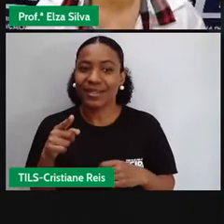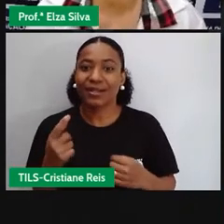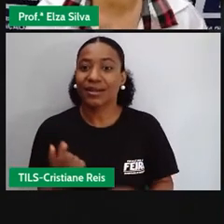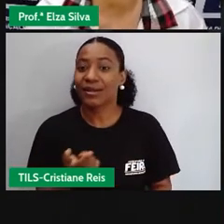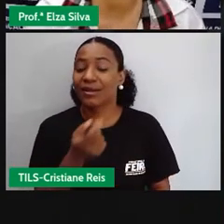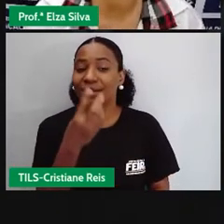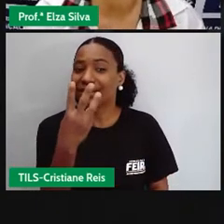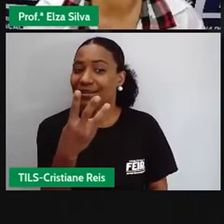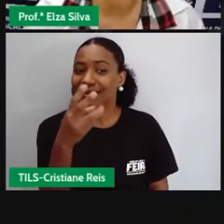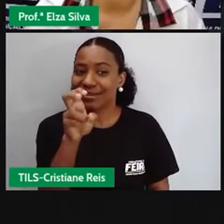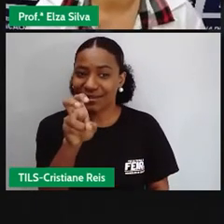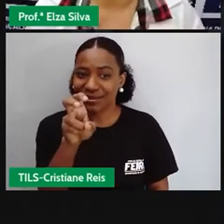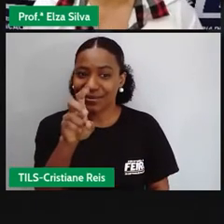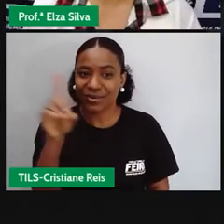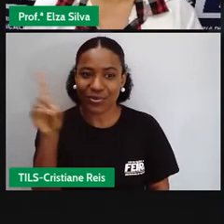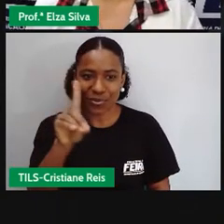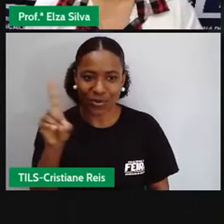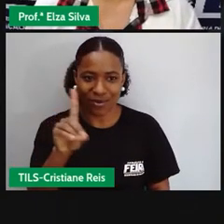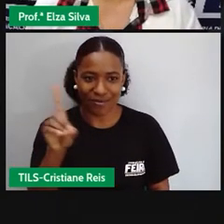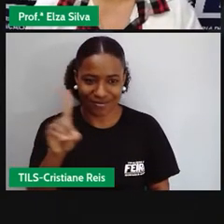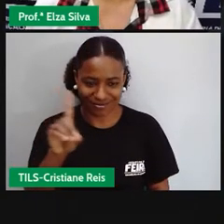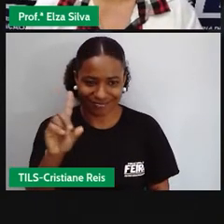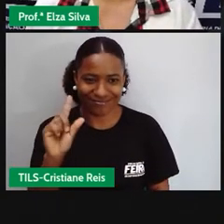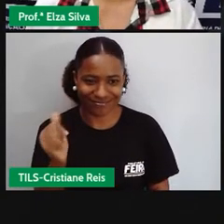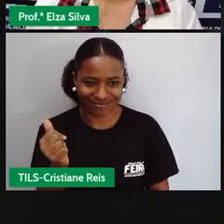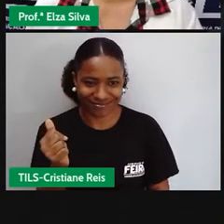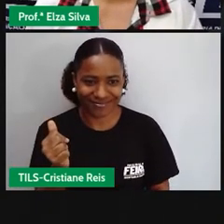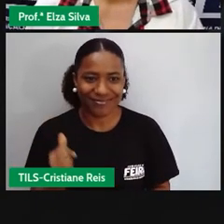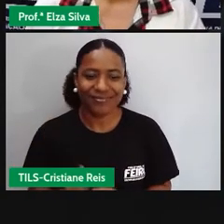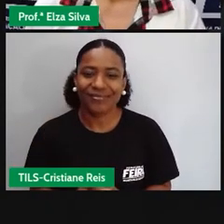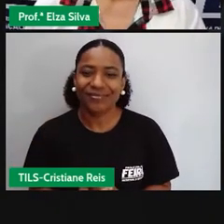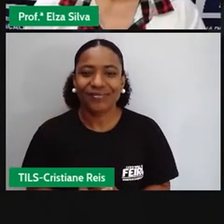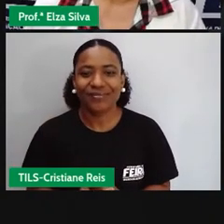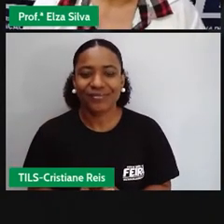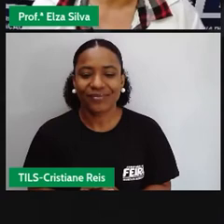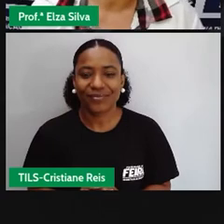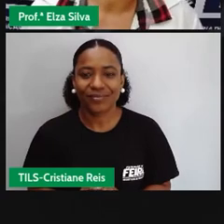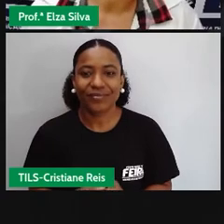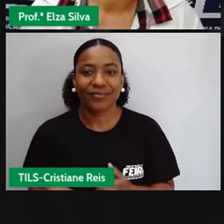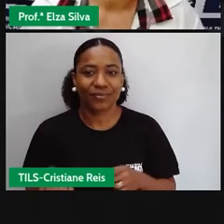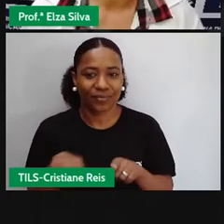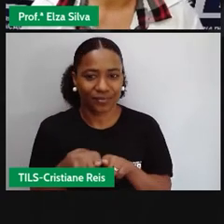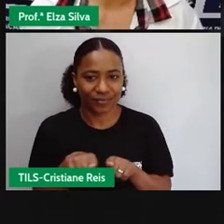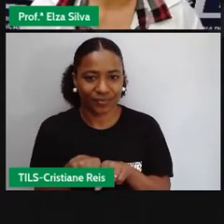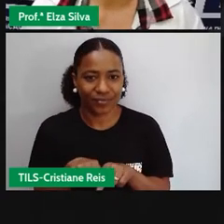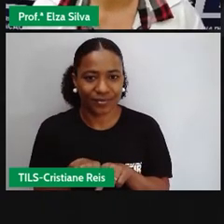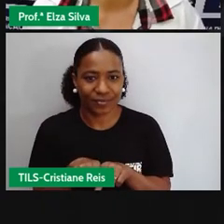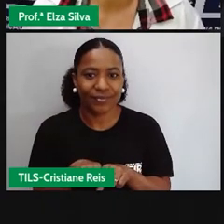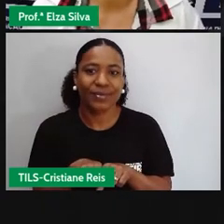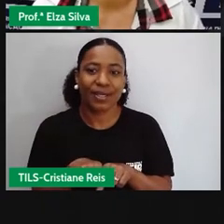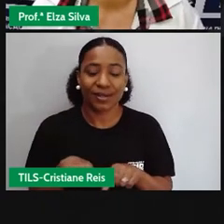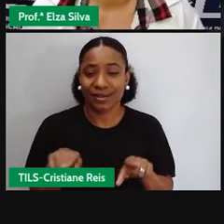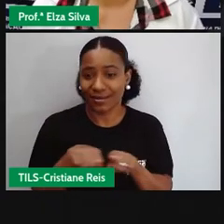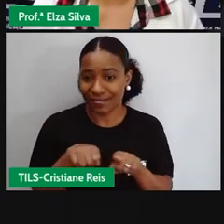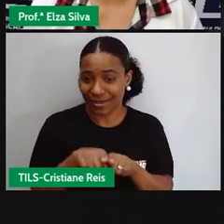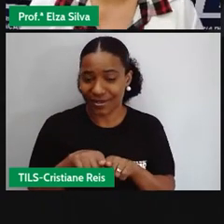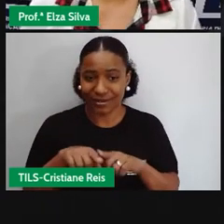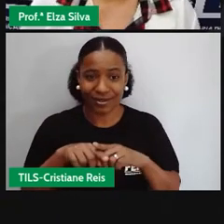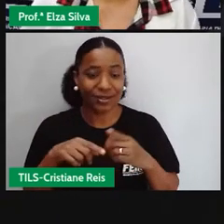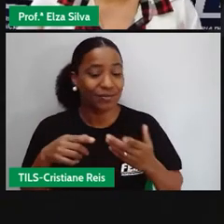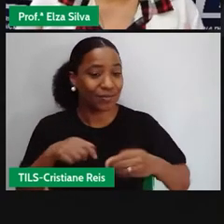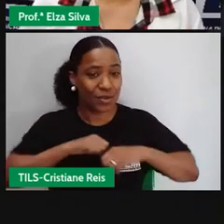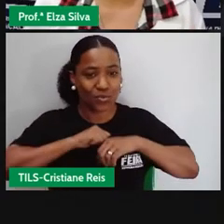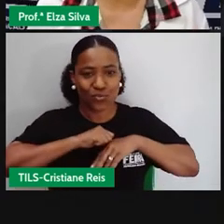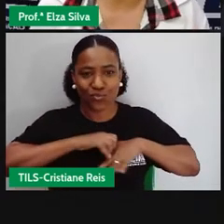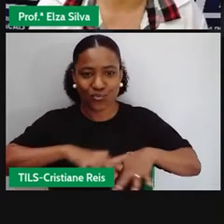35 dólares, 35 dólares. Temos também chance dress, que é o